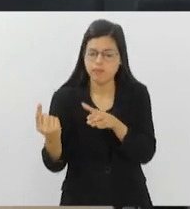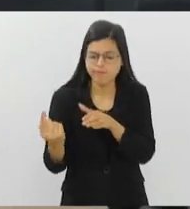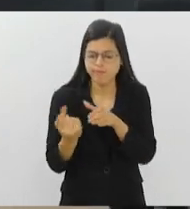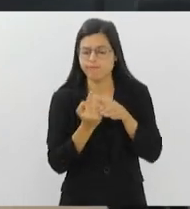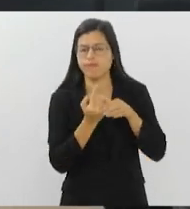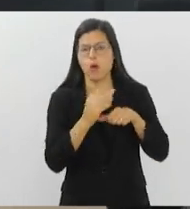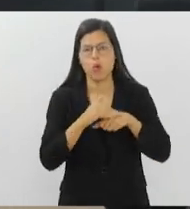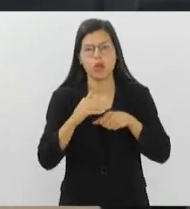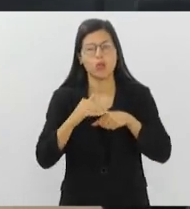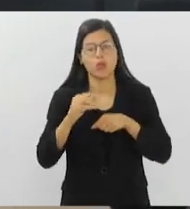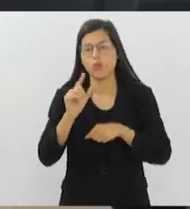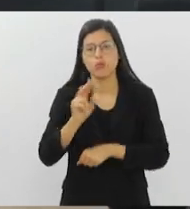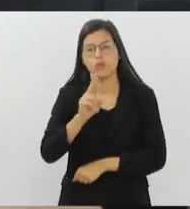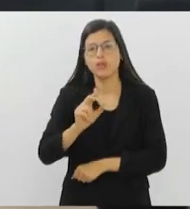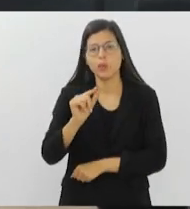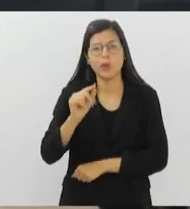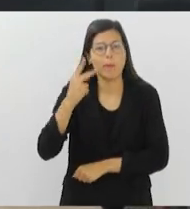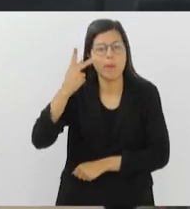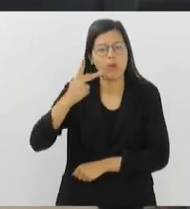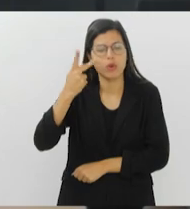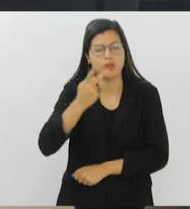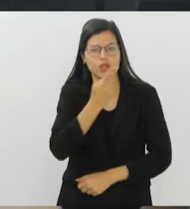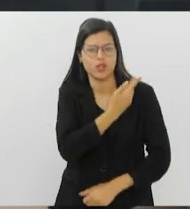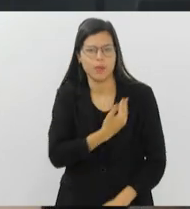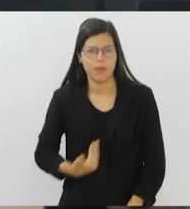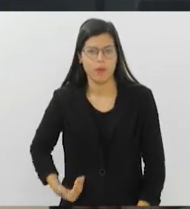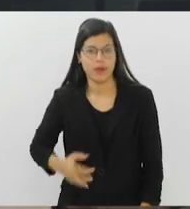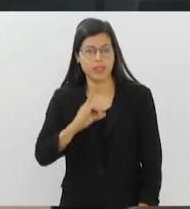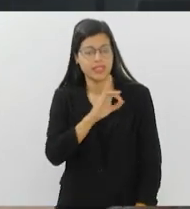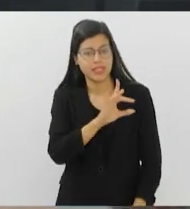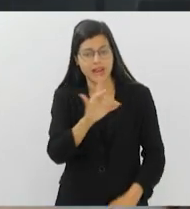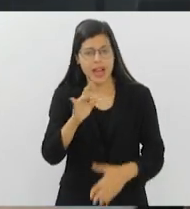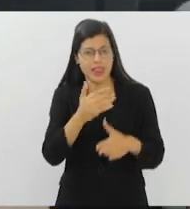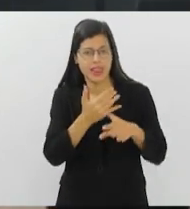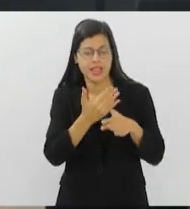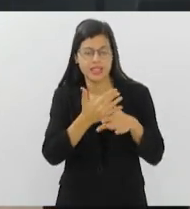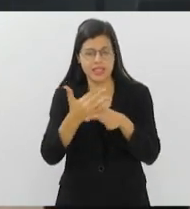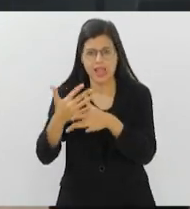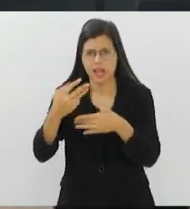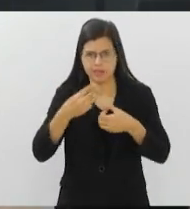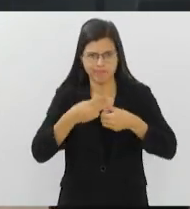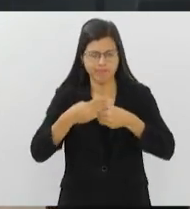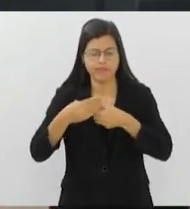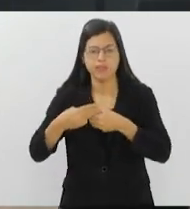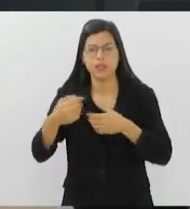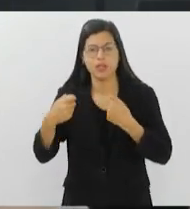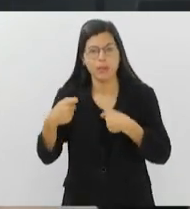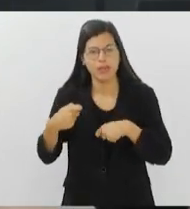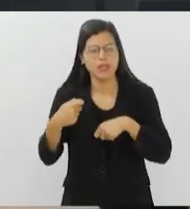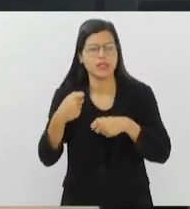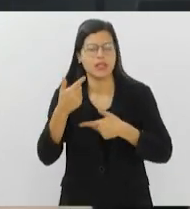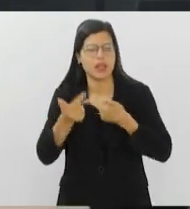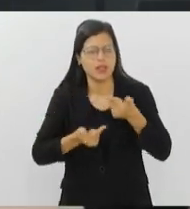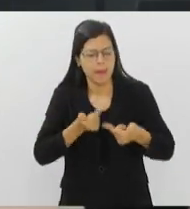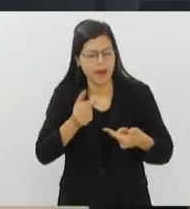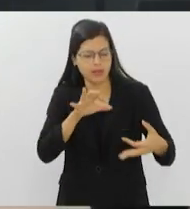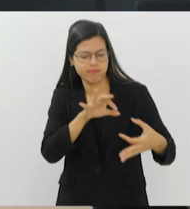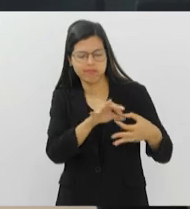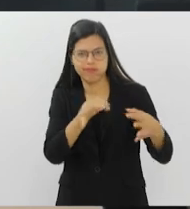de políticas públicas de cada município. A gente precisa trabalhar essa interseccionalidade e esse